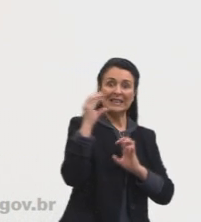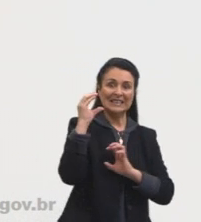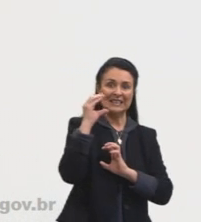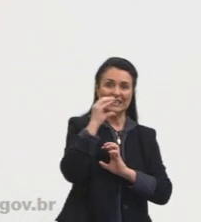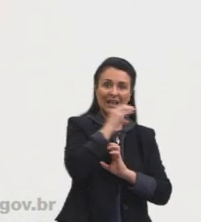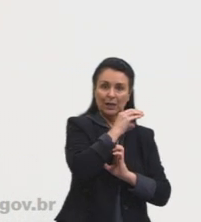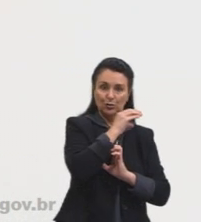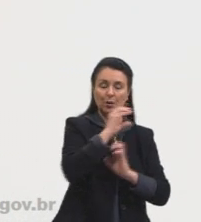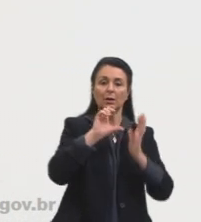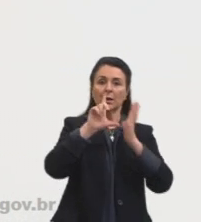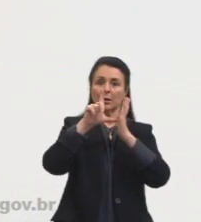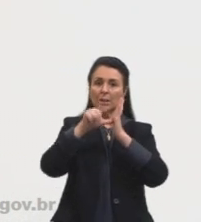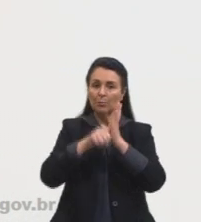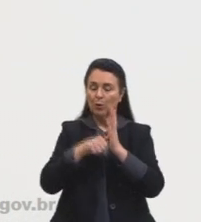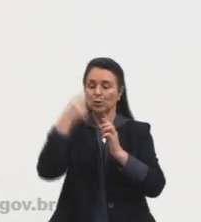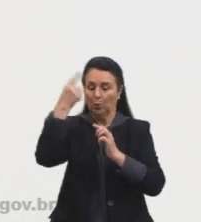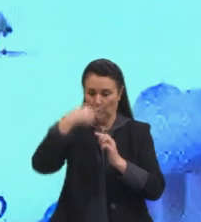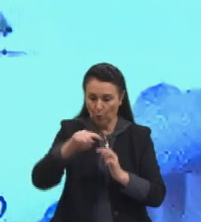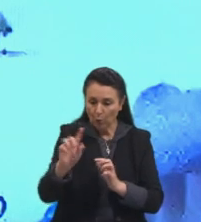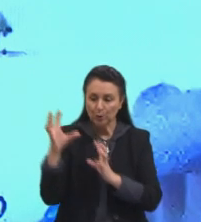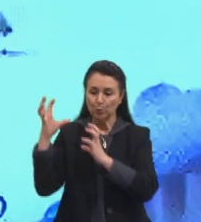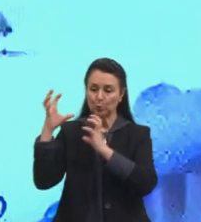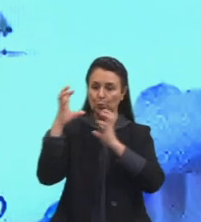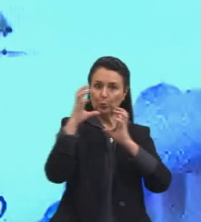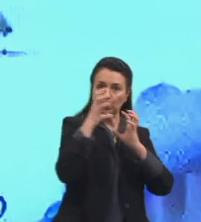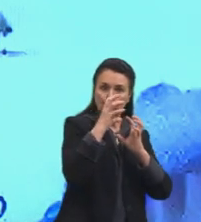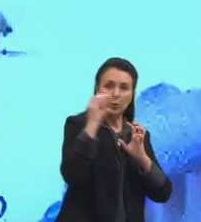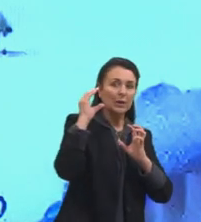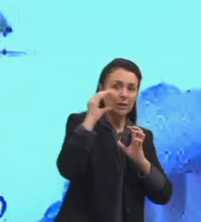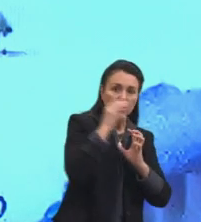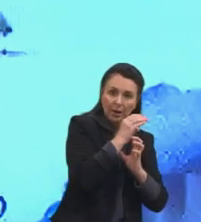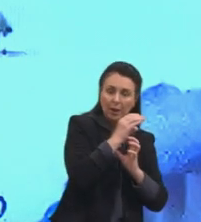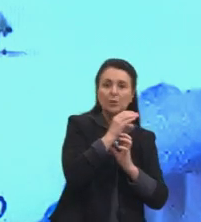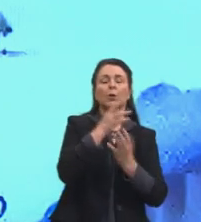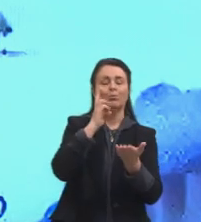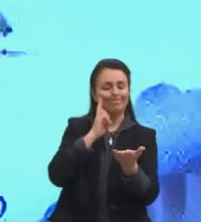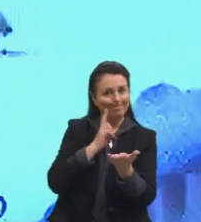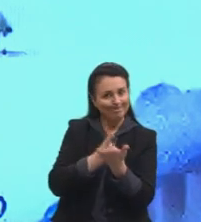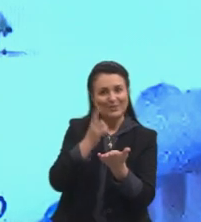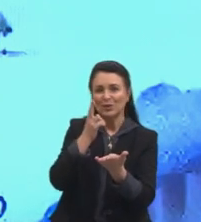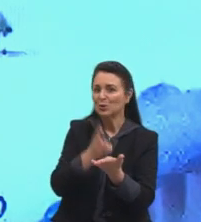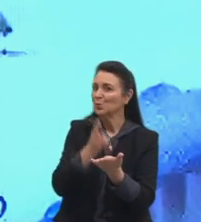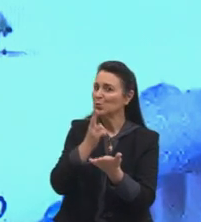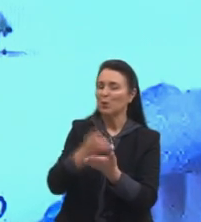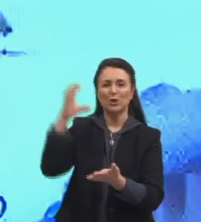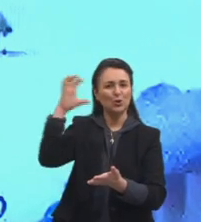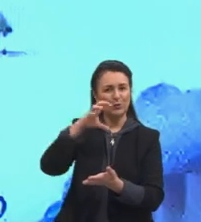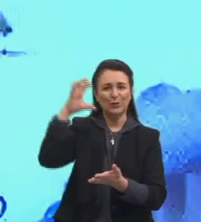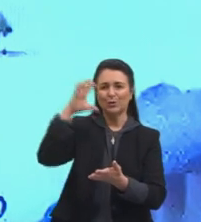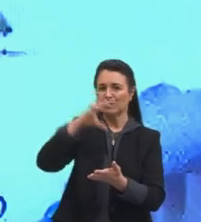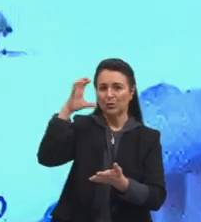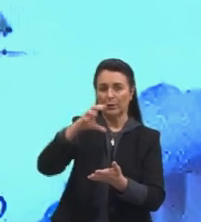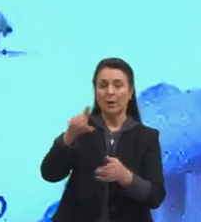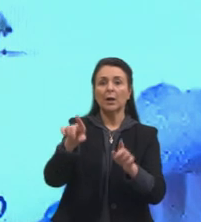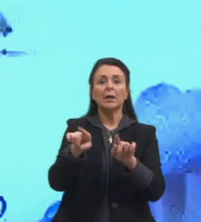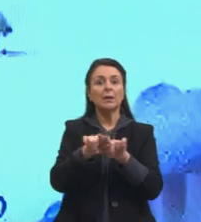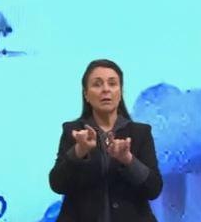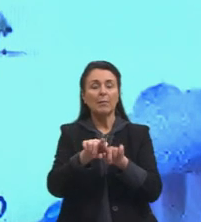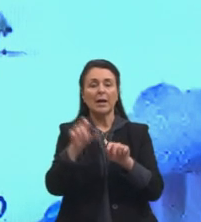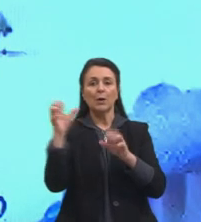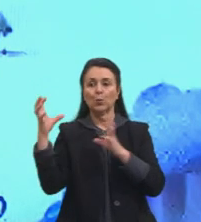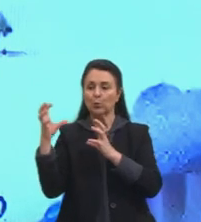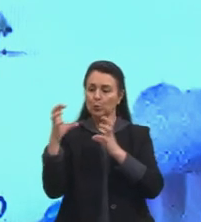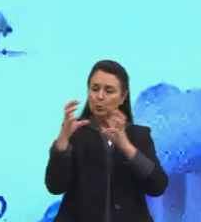atrasa em outra massa de ar quente, então tu fica esse embate aí dessas massas de ar, né, e a massa de ar frio também recebe aí,